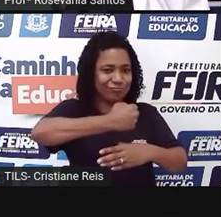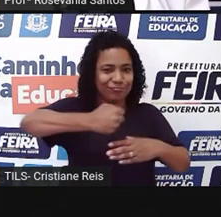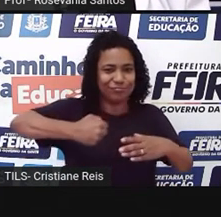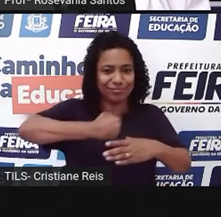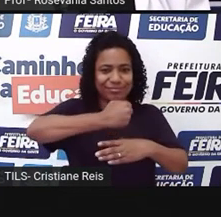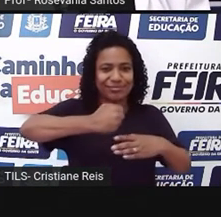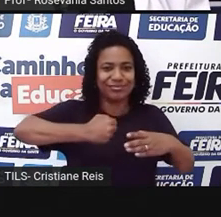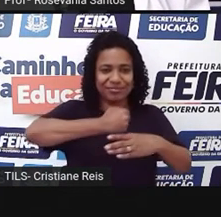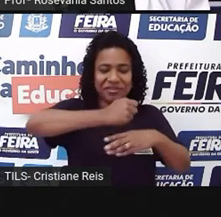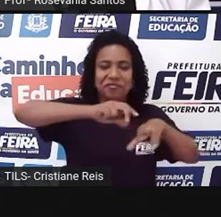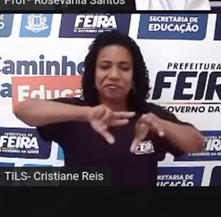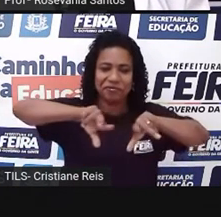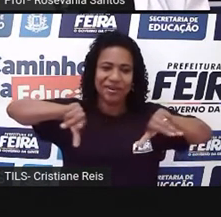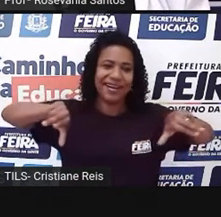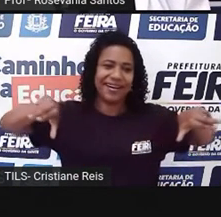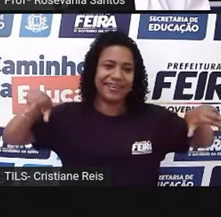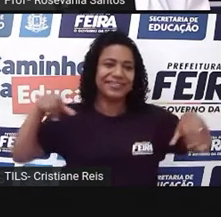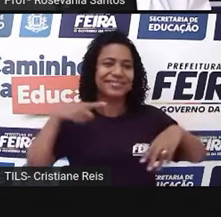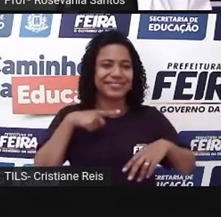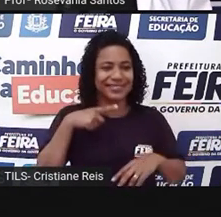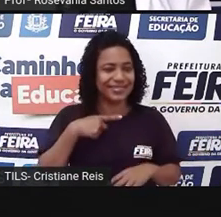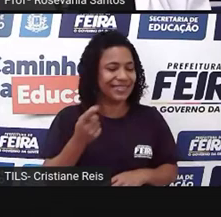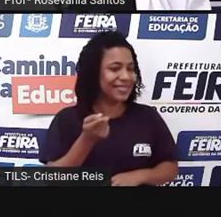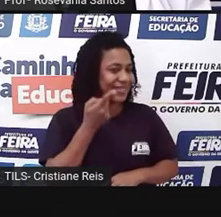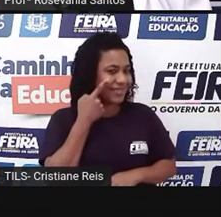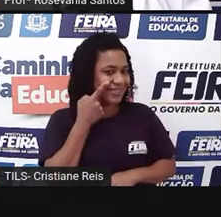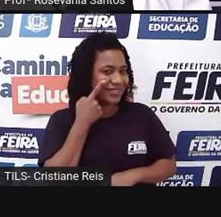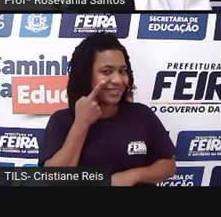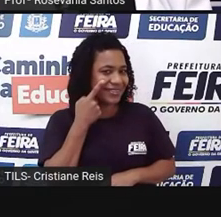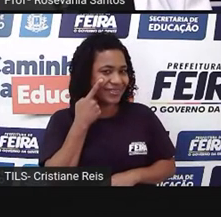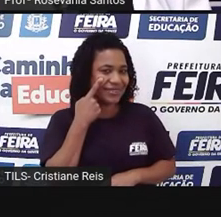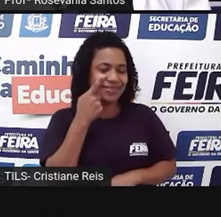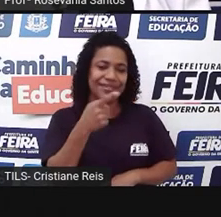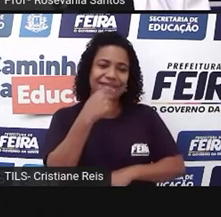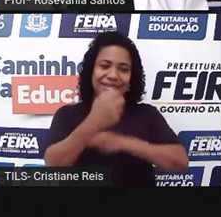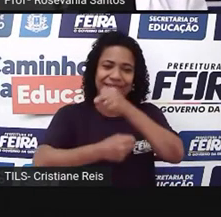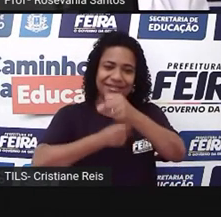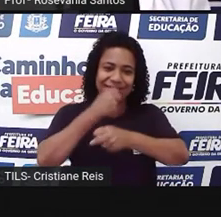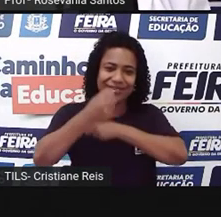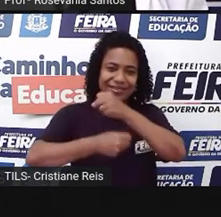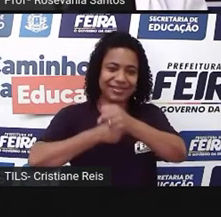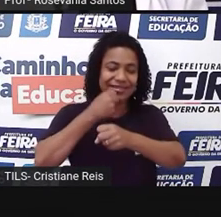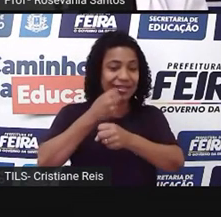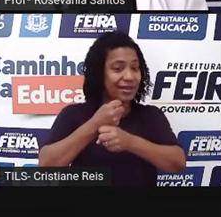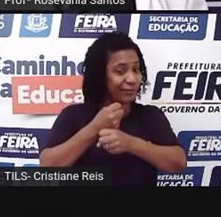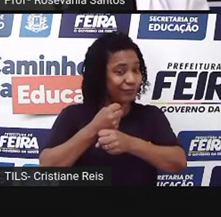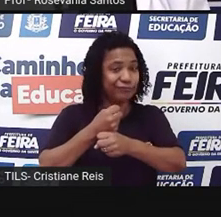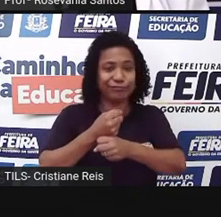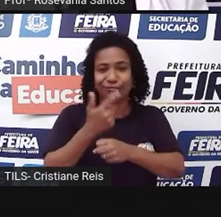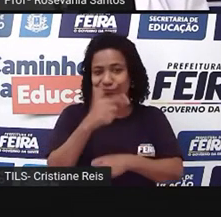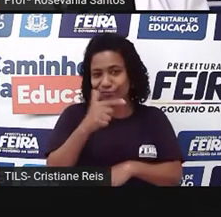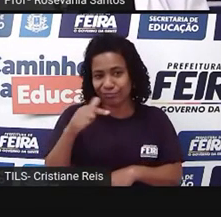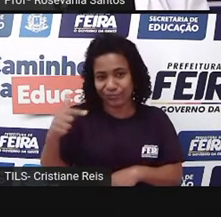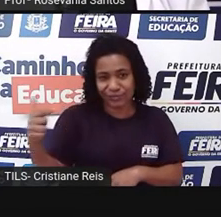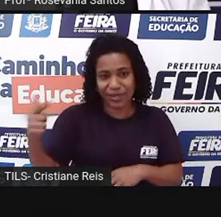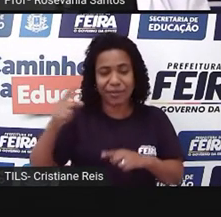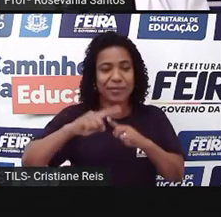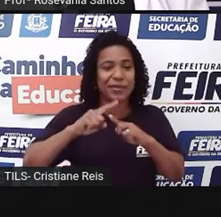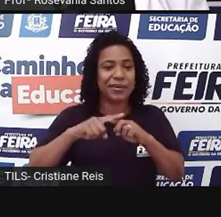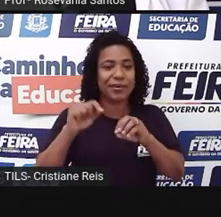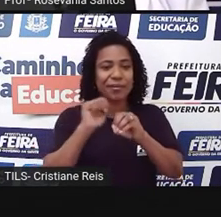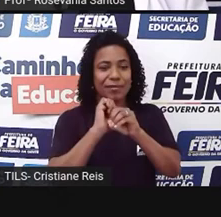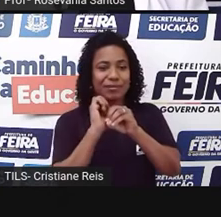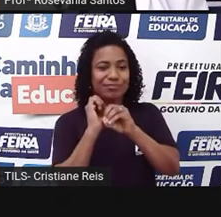É bem legal. É bom ficar assim, né? De olho, né? Esse ano não teve por conta desse período da pandemia. Ficar de olho aí na